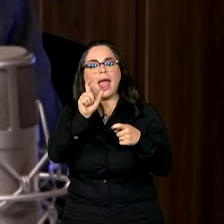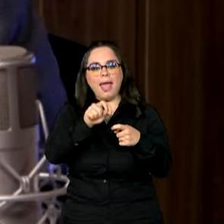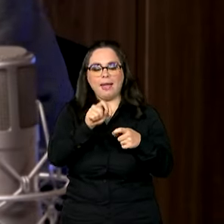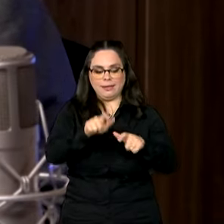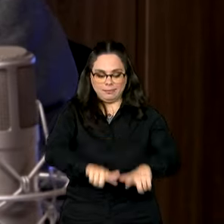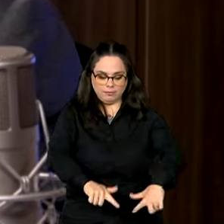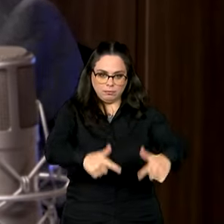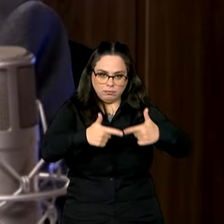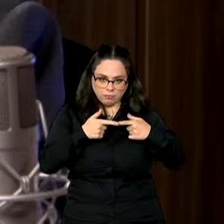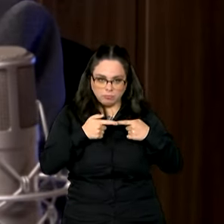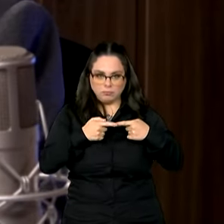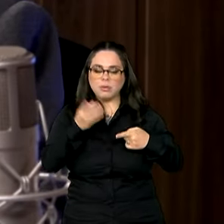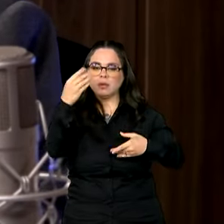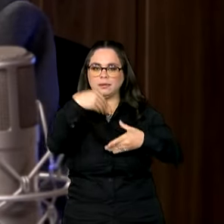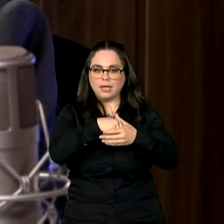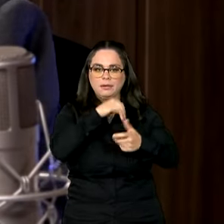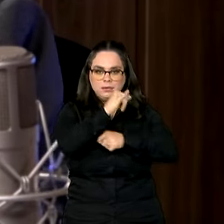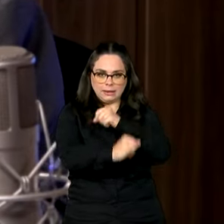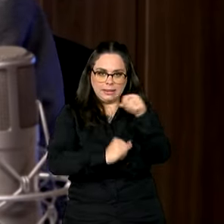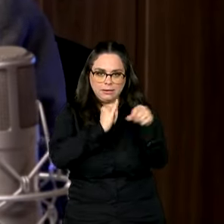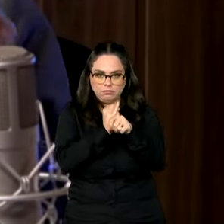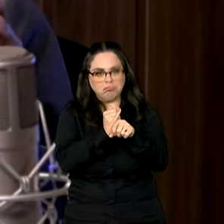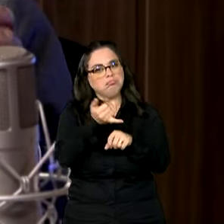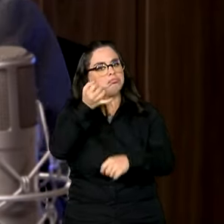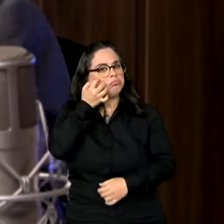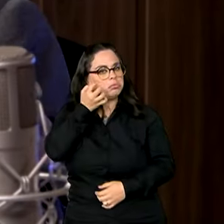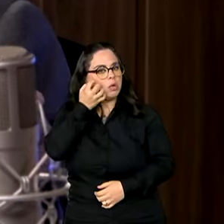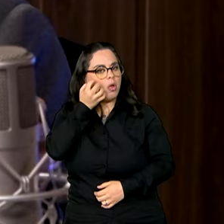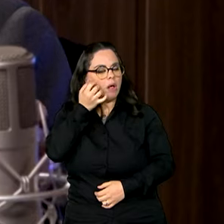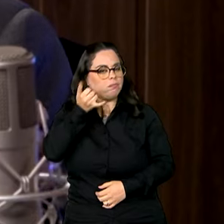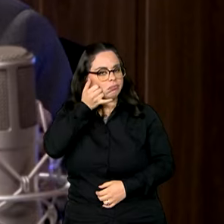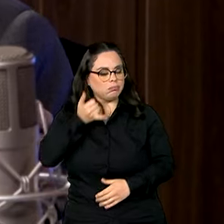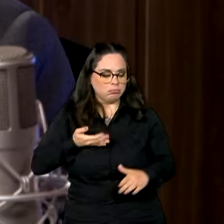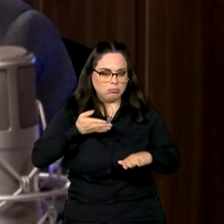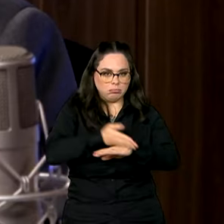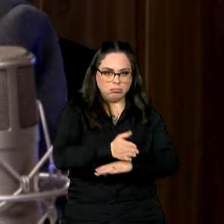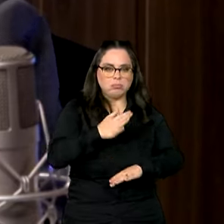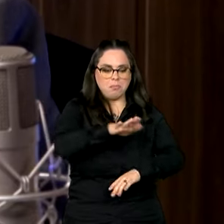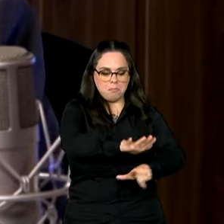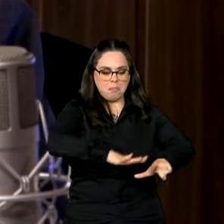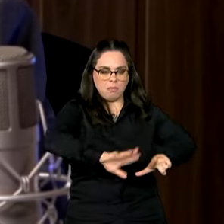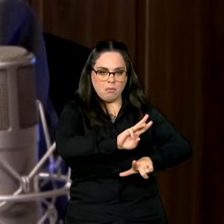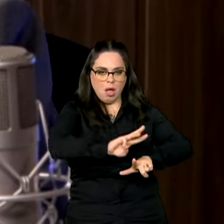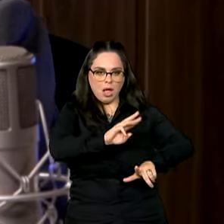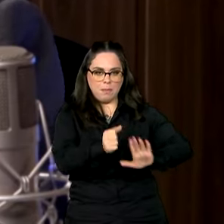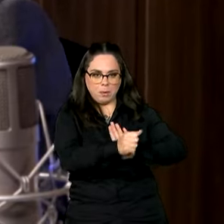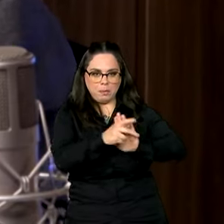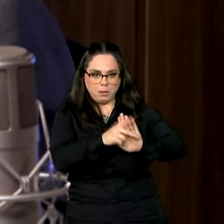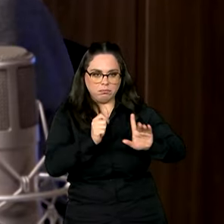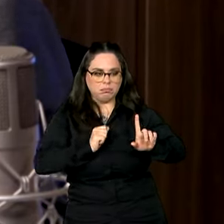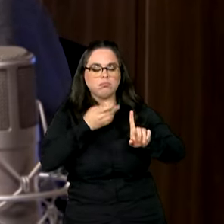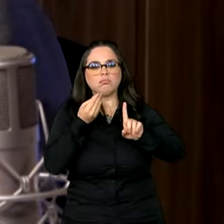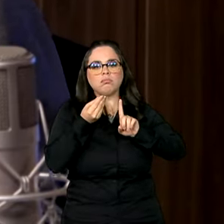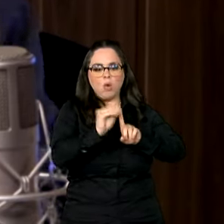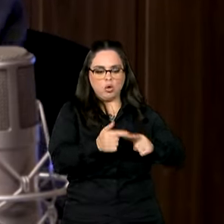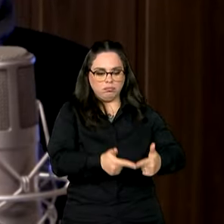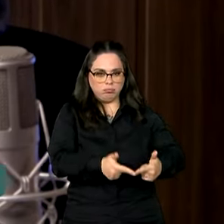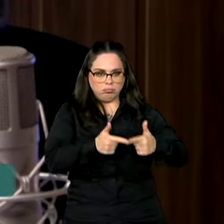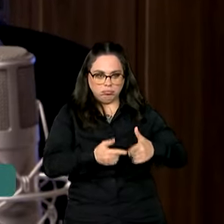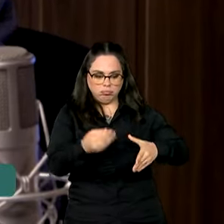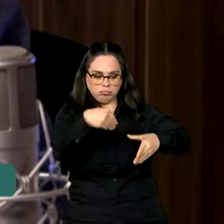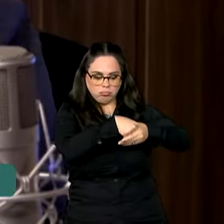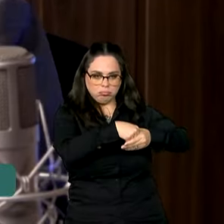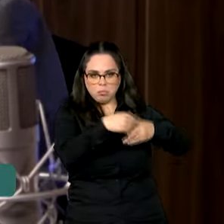atestado que pode ser eletrônico, nós podemos fazer através do telefone, sei lá, entrando na plataforma do INSS. Nós podemos apresentar certidão em